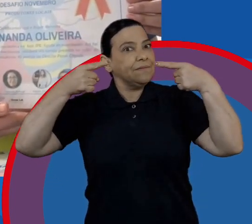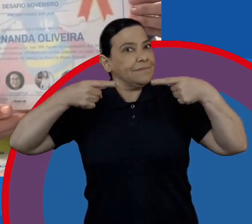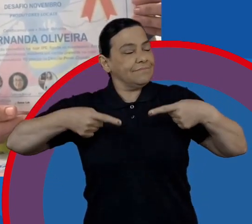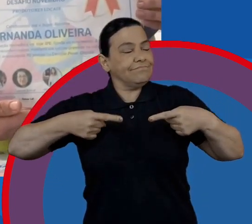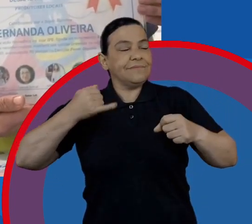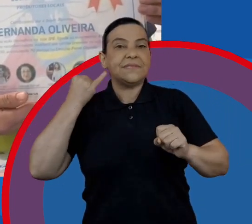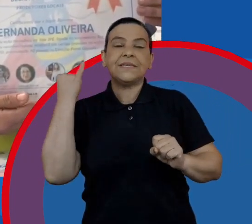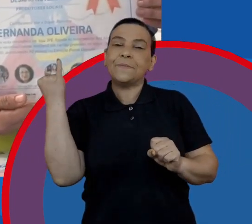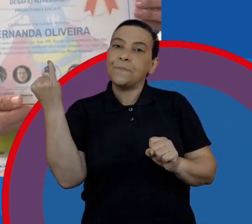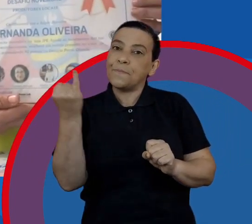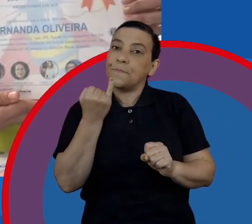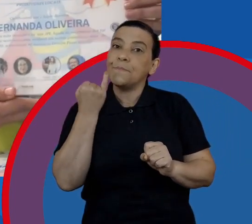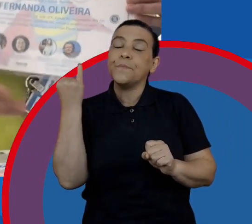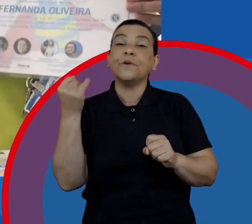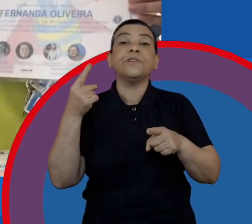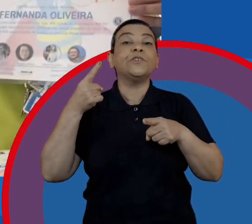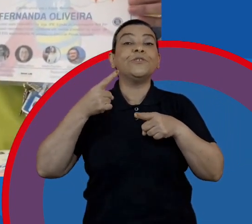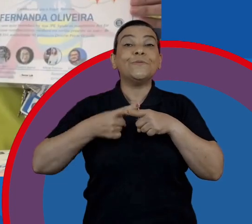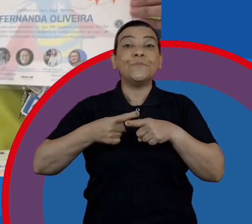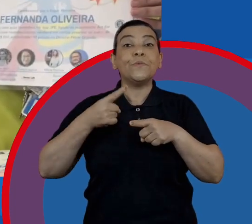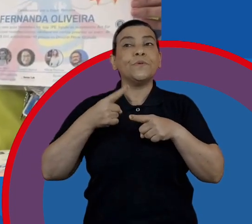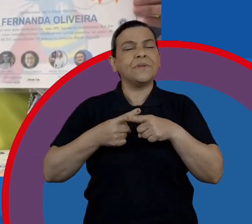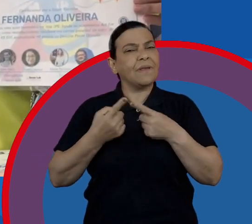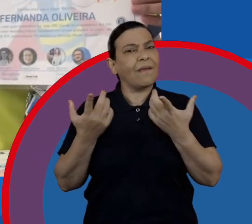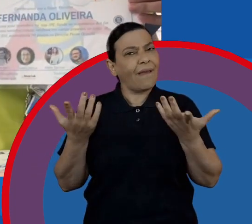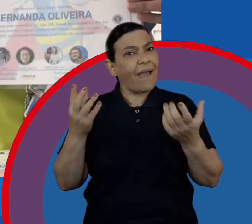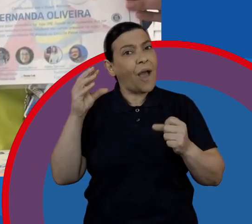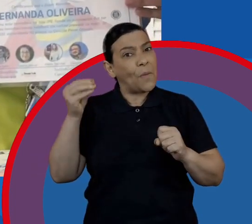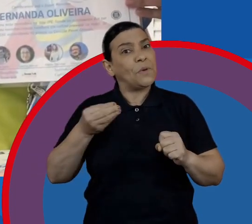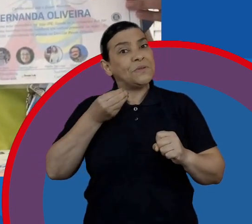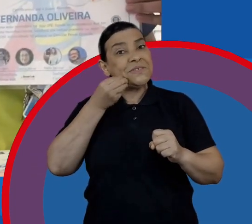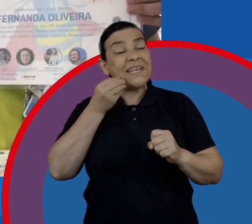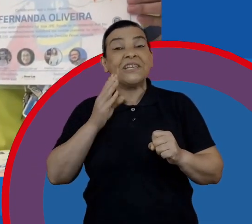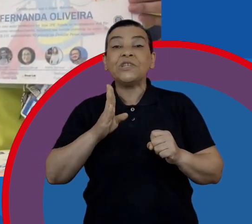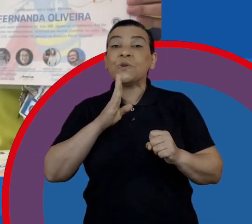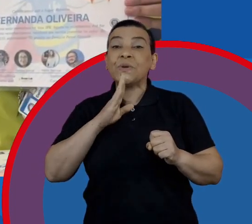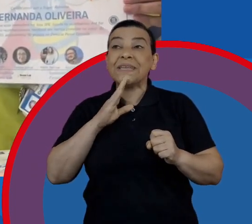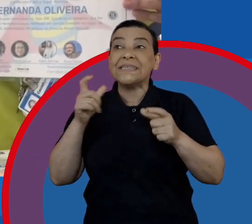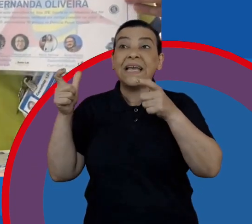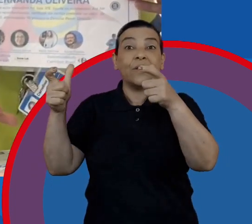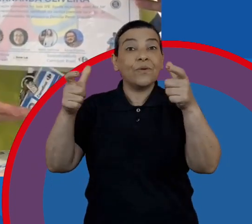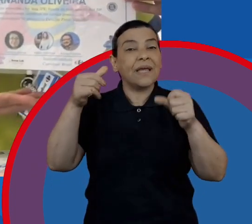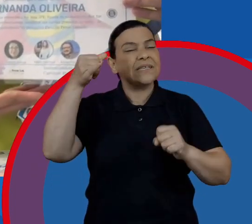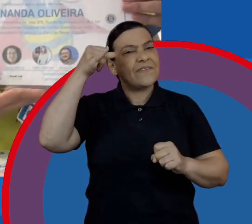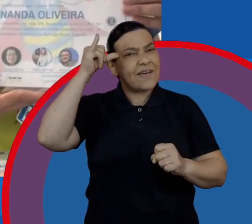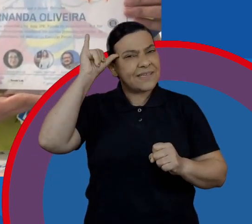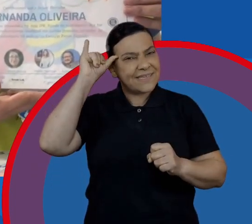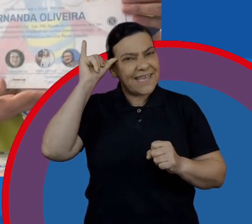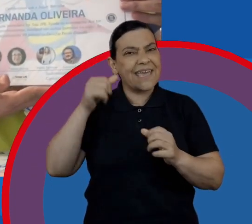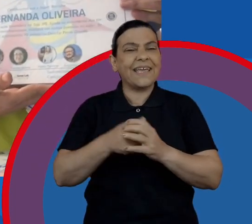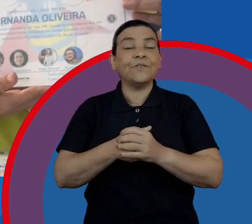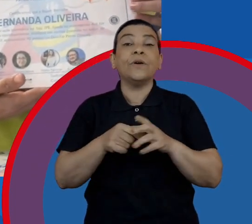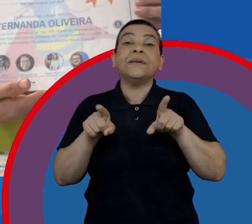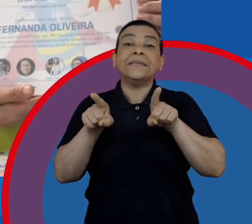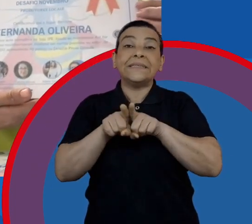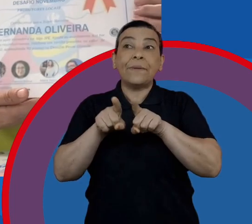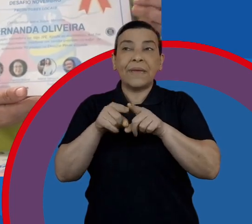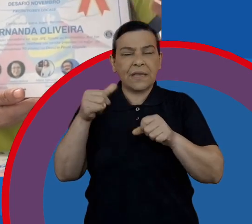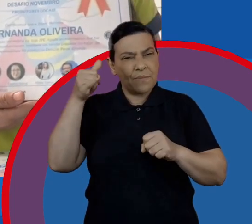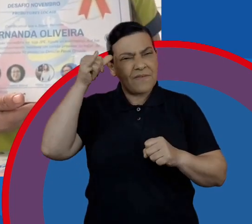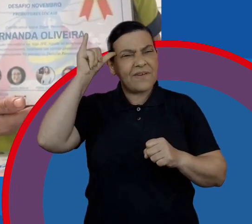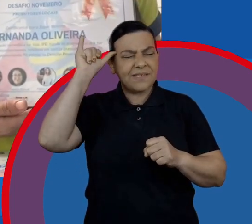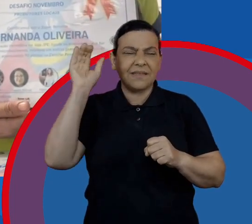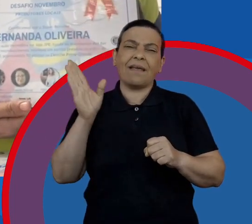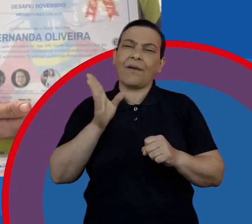importância porque pudemos ter a oportunidade de conhecer fazendas, uma fazenda muito conhecida, que essa fazenda